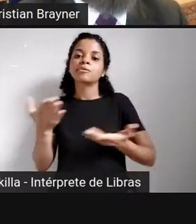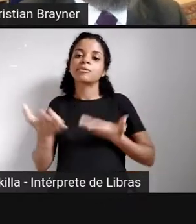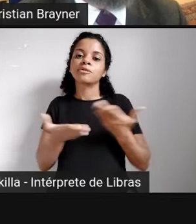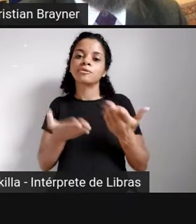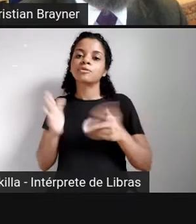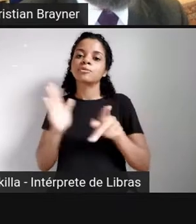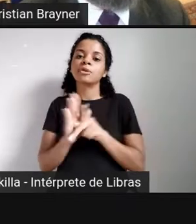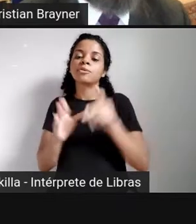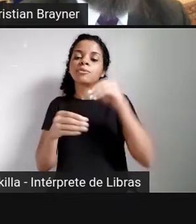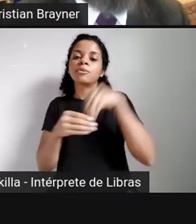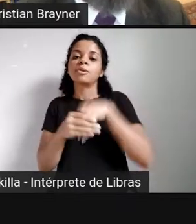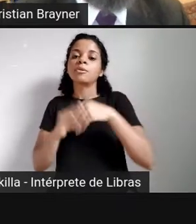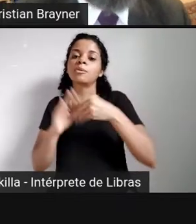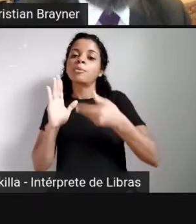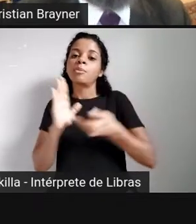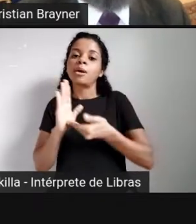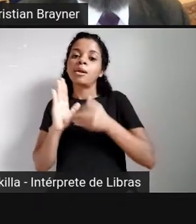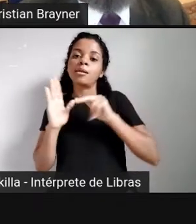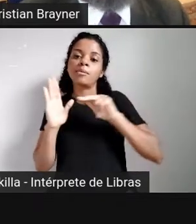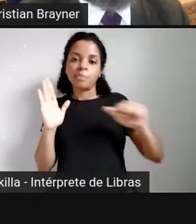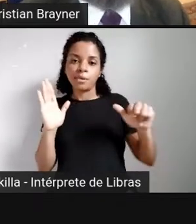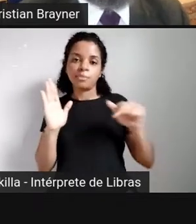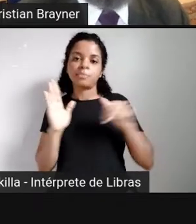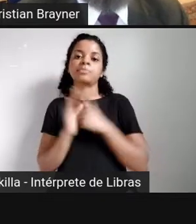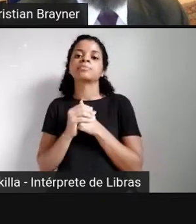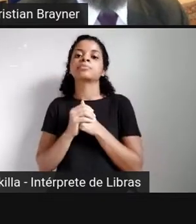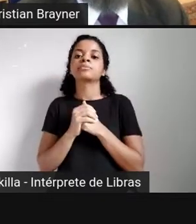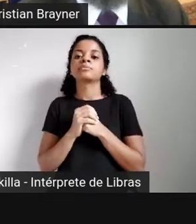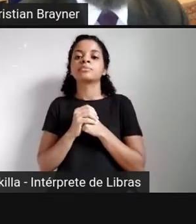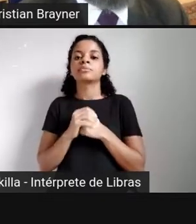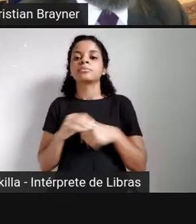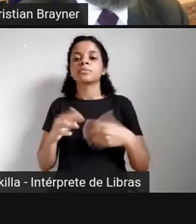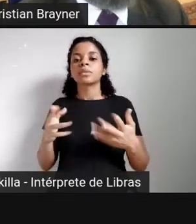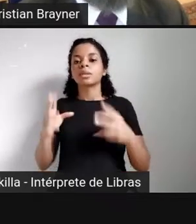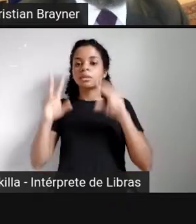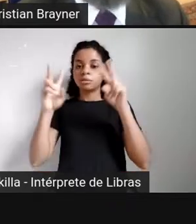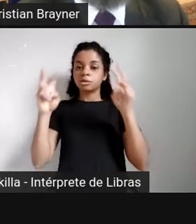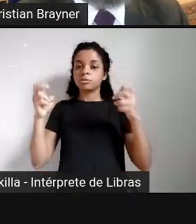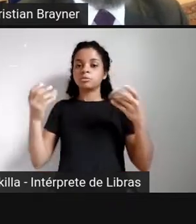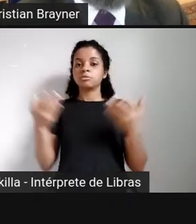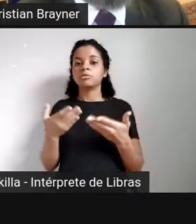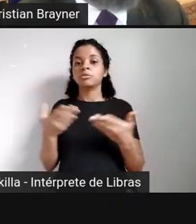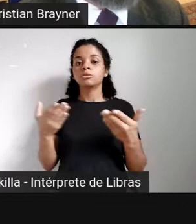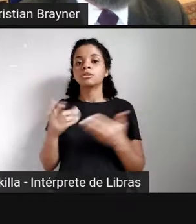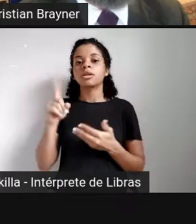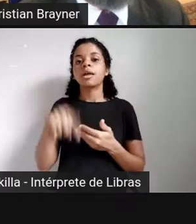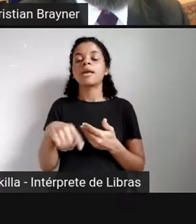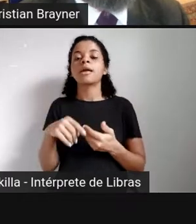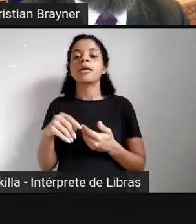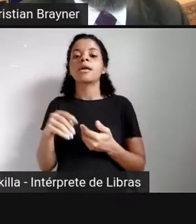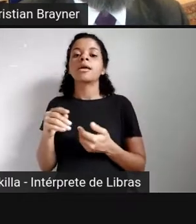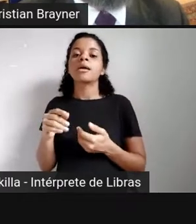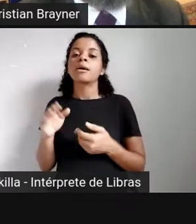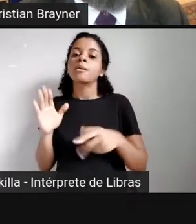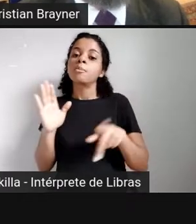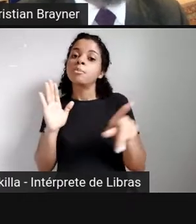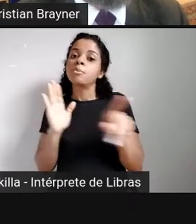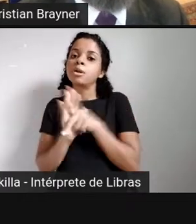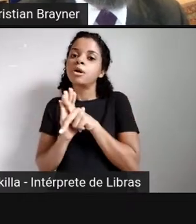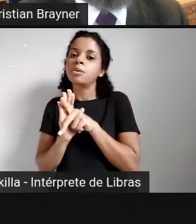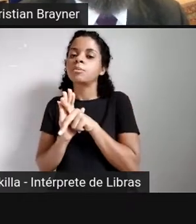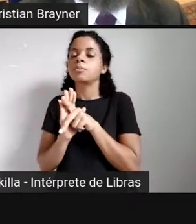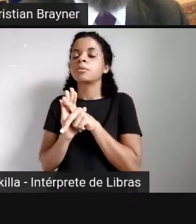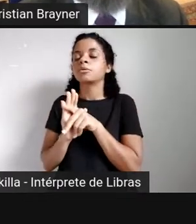e para a sociedade em geral. Então, o título desse trabalho, na verdade, é um capítulo de um livro que eu devo lançar no